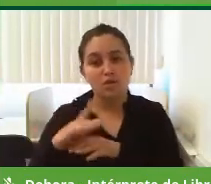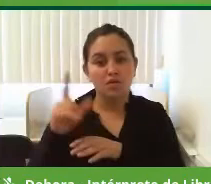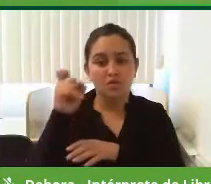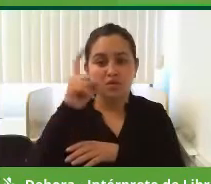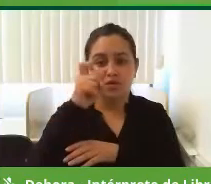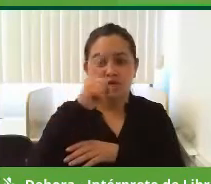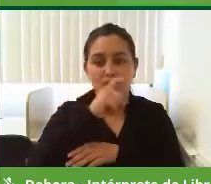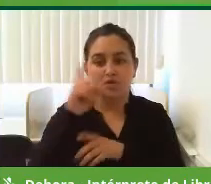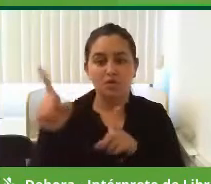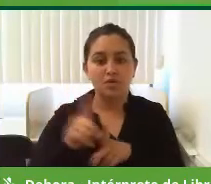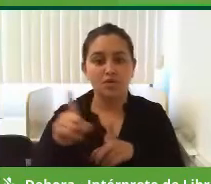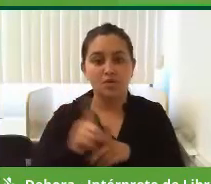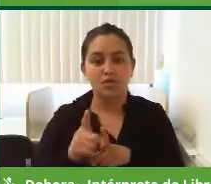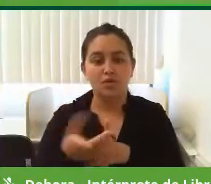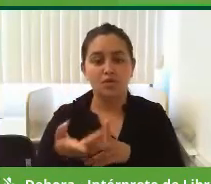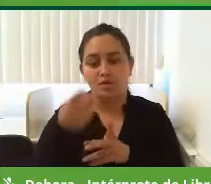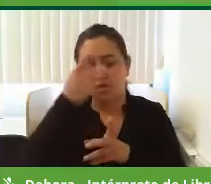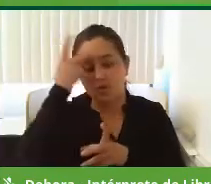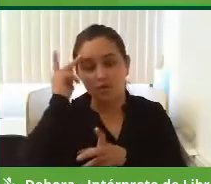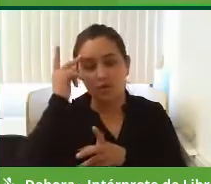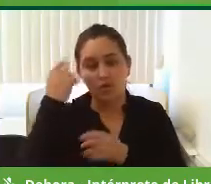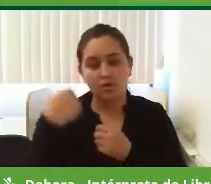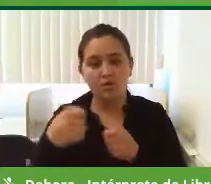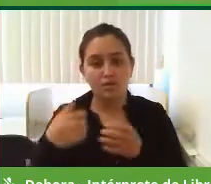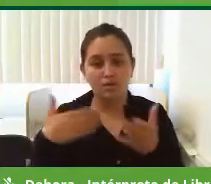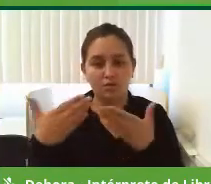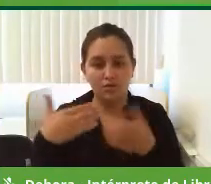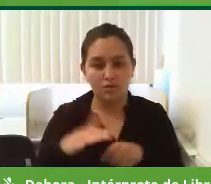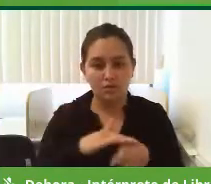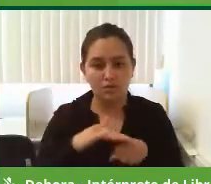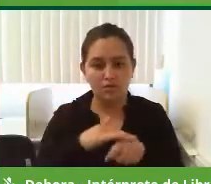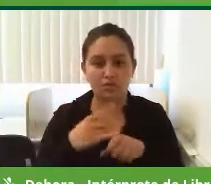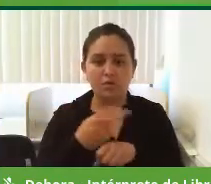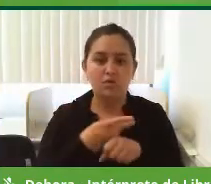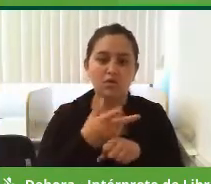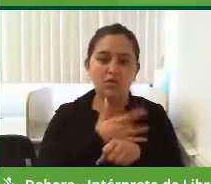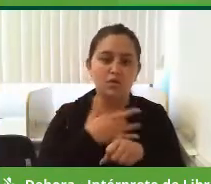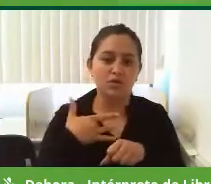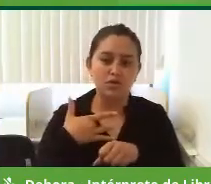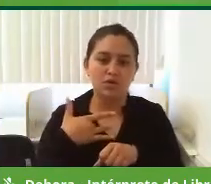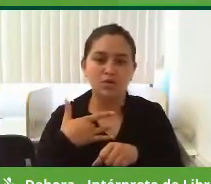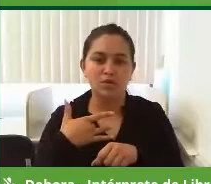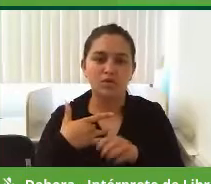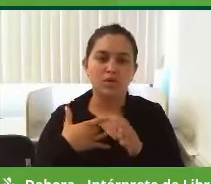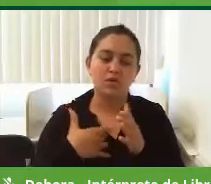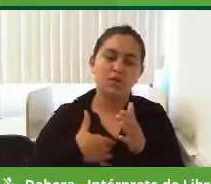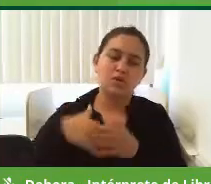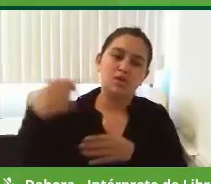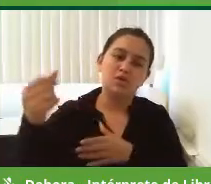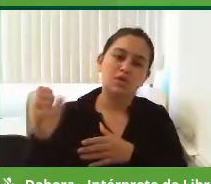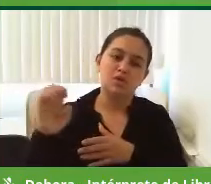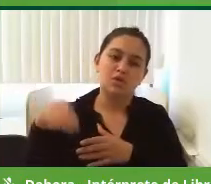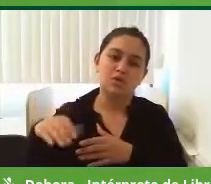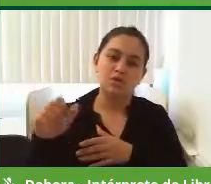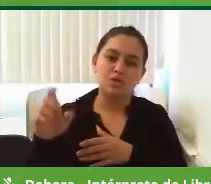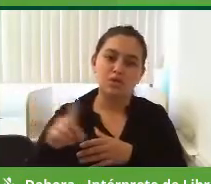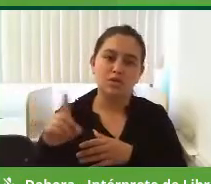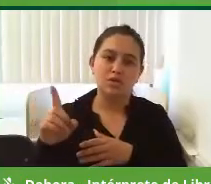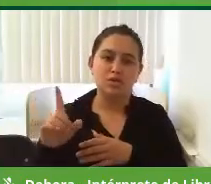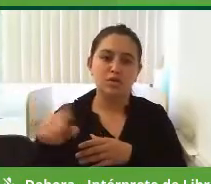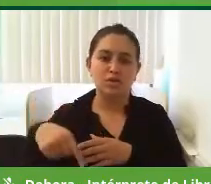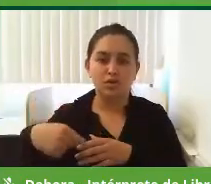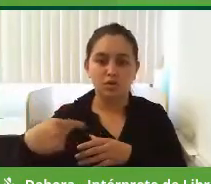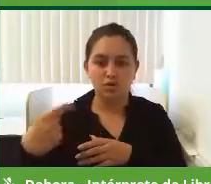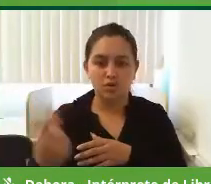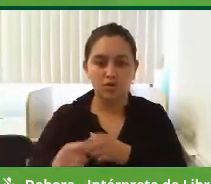que tem o povo quando vai discutir, buscar a questão da saúde. Ele vai fazer um exame, por exemplo, na Cruz Vermelha, a gente tem que ir